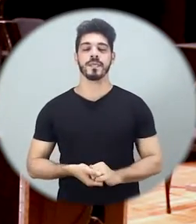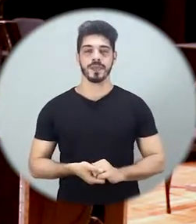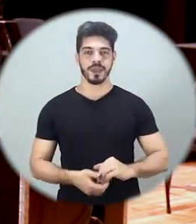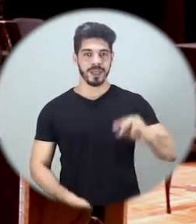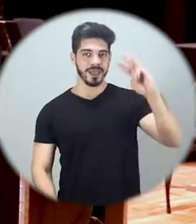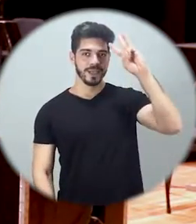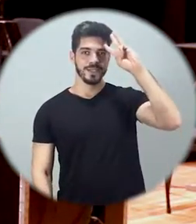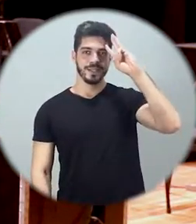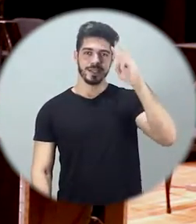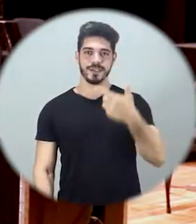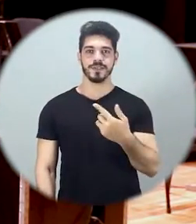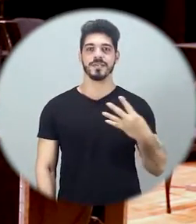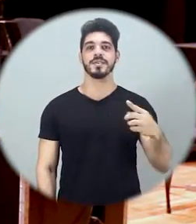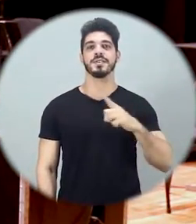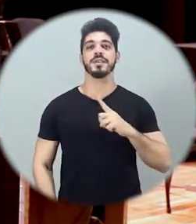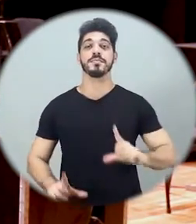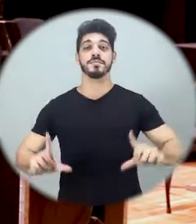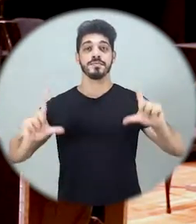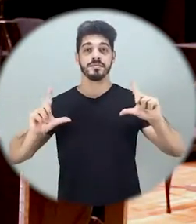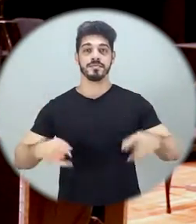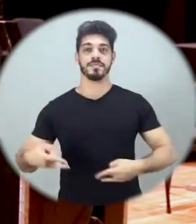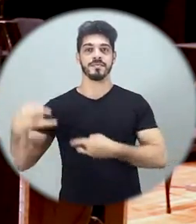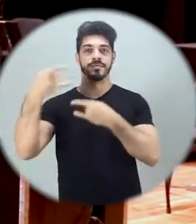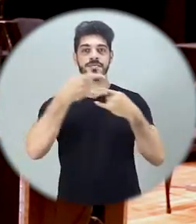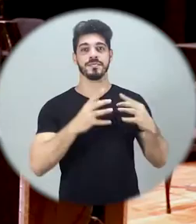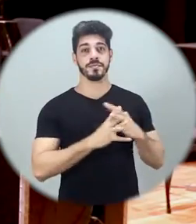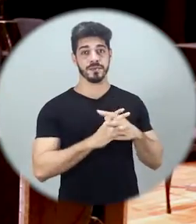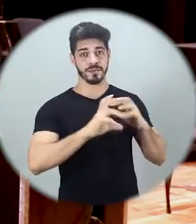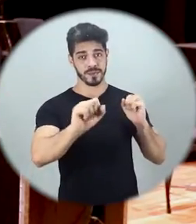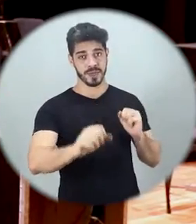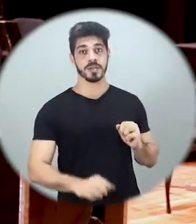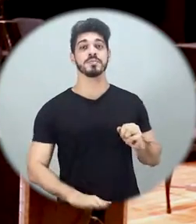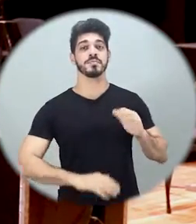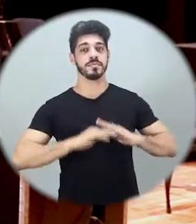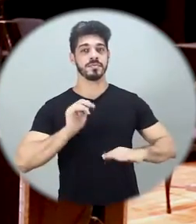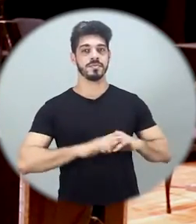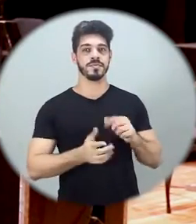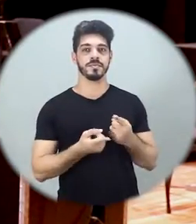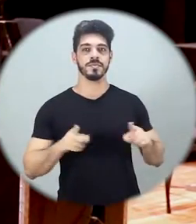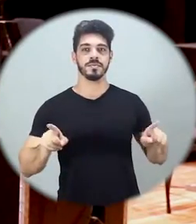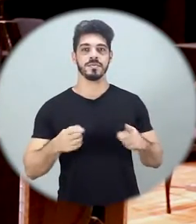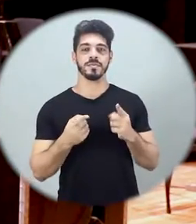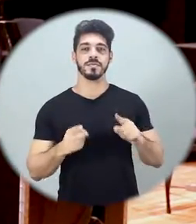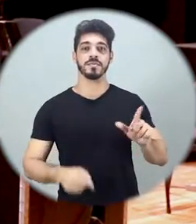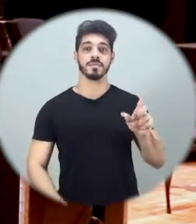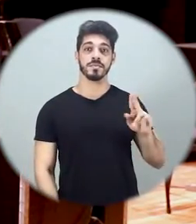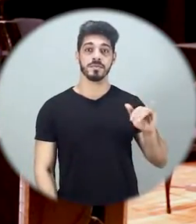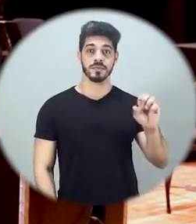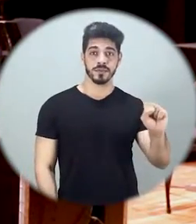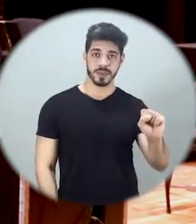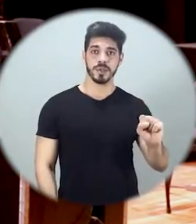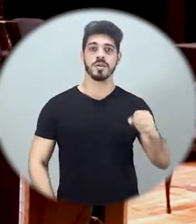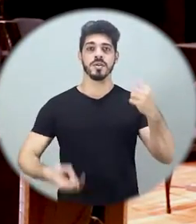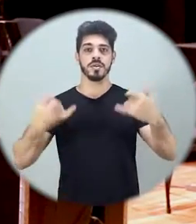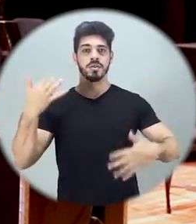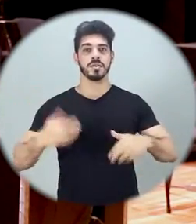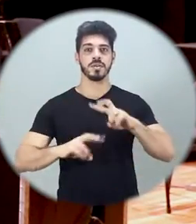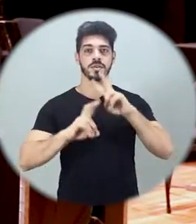tem de bom nesta semana. Nesta terça-feira, dia 24, tem painel FUNESC. O maestro Luiz Carlos Durier